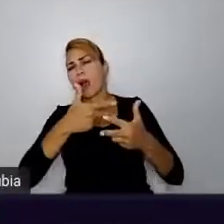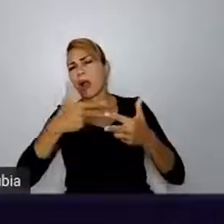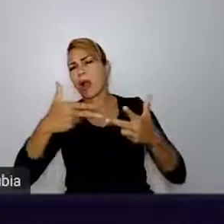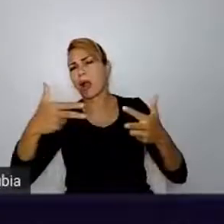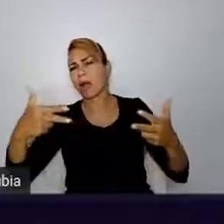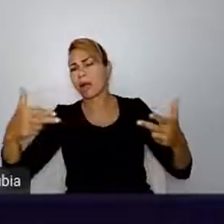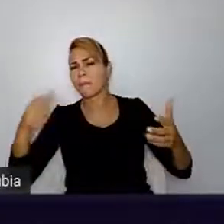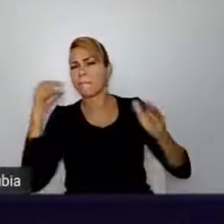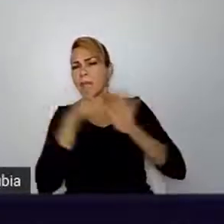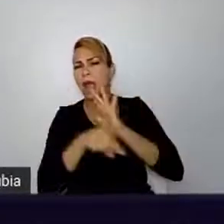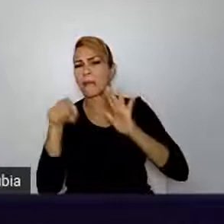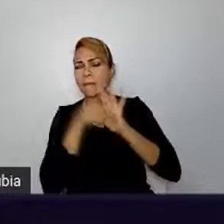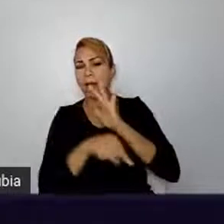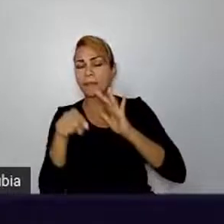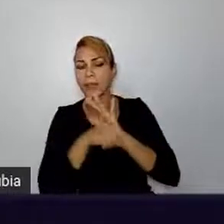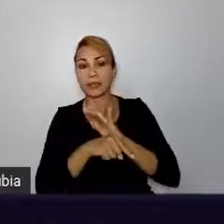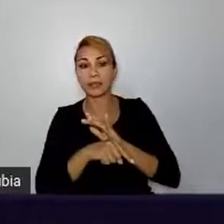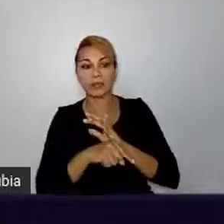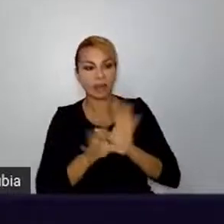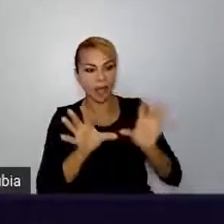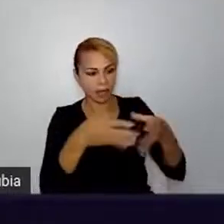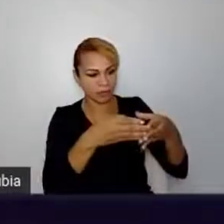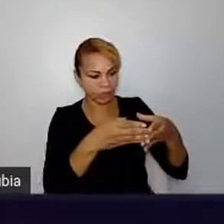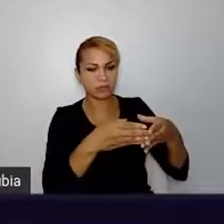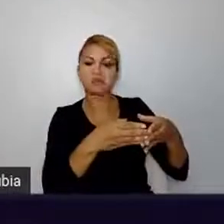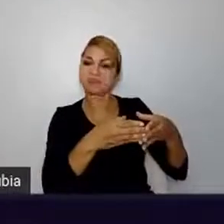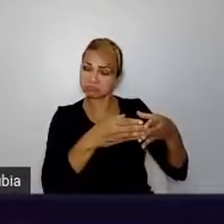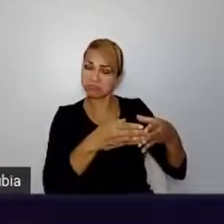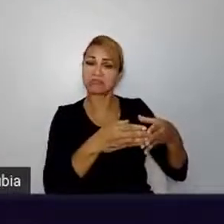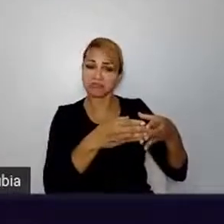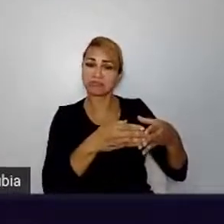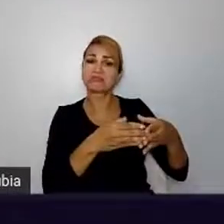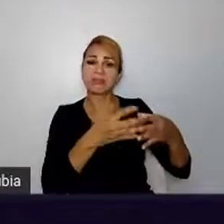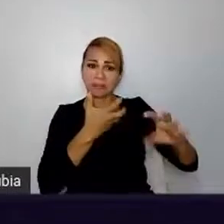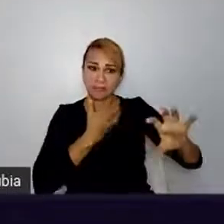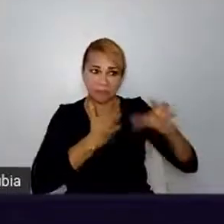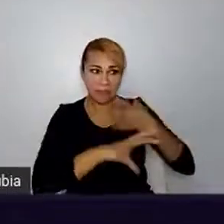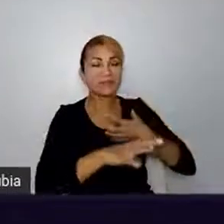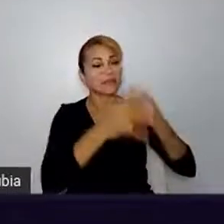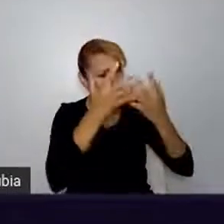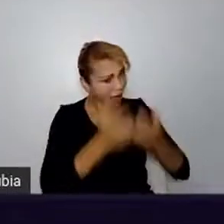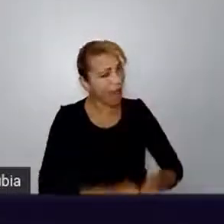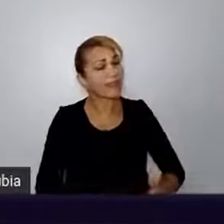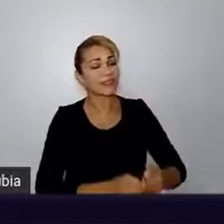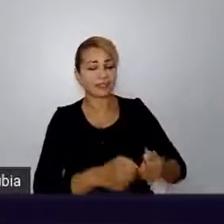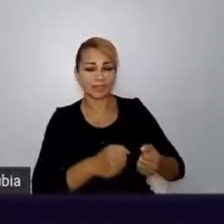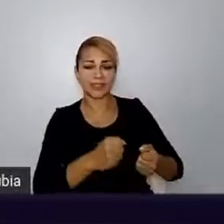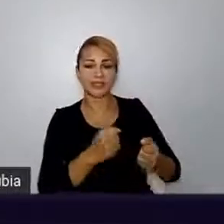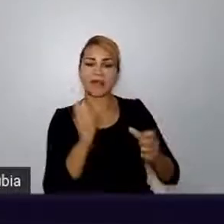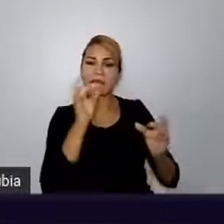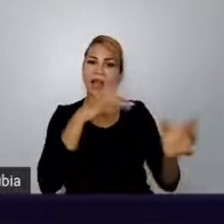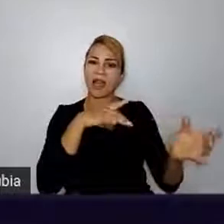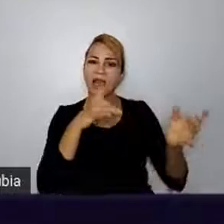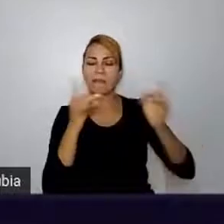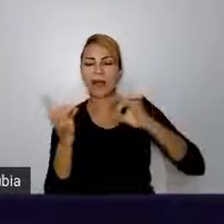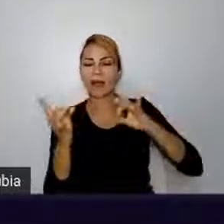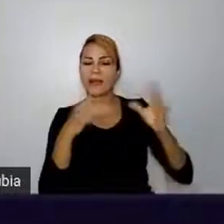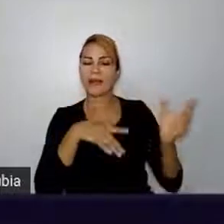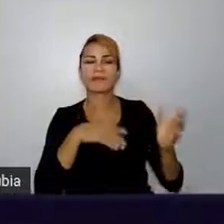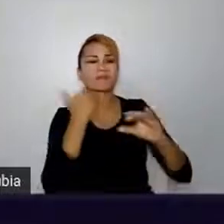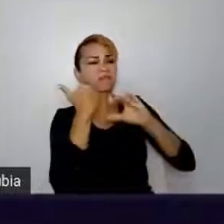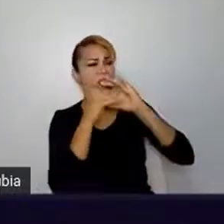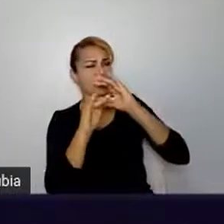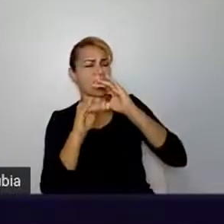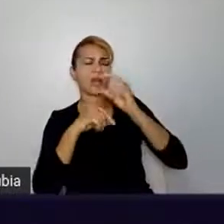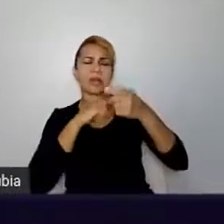na hora de me dar feedback, sabe? E também você pode, tipo, ó, estou te pedindo feedback aqui, mandar um e-mail para a pessoa e tal, mas